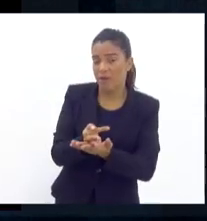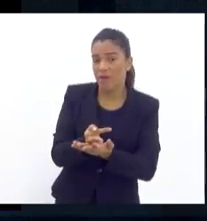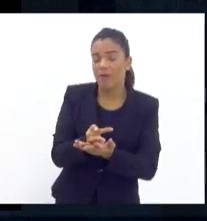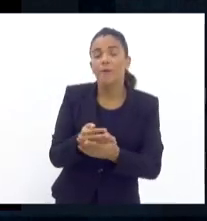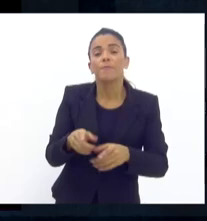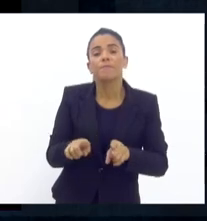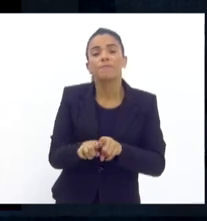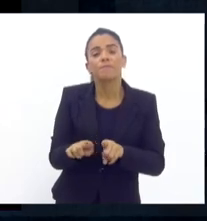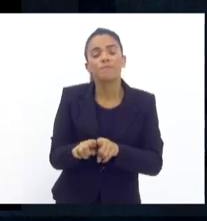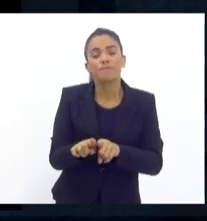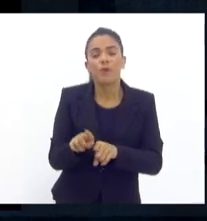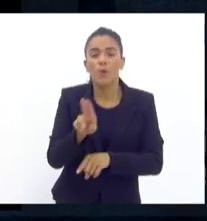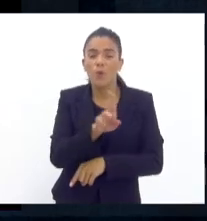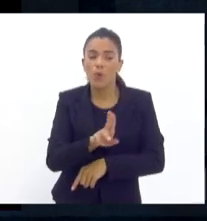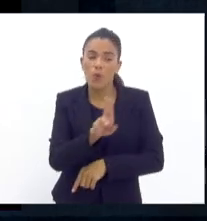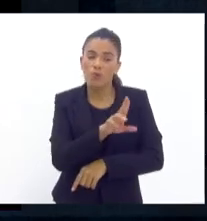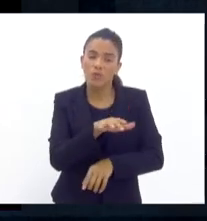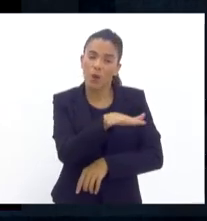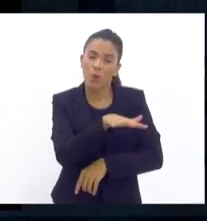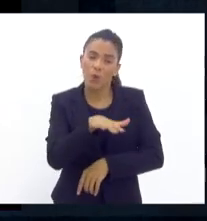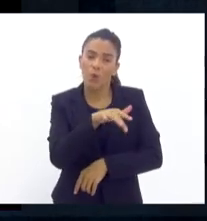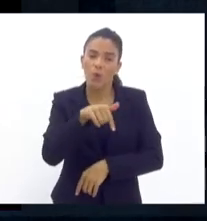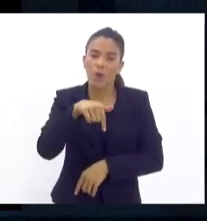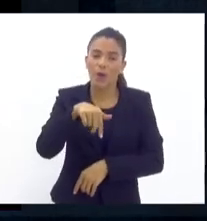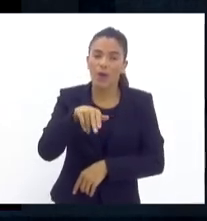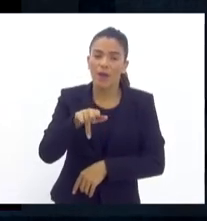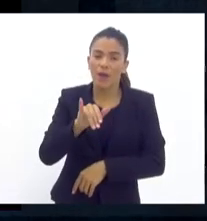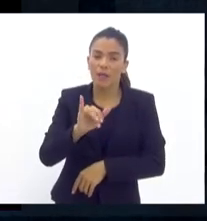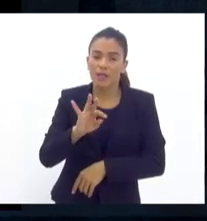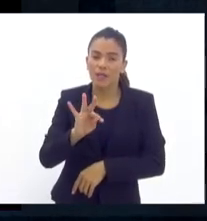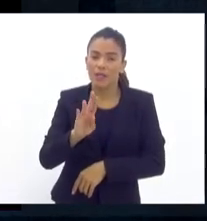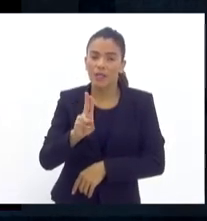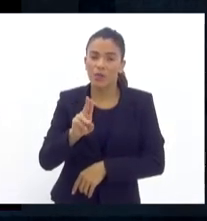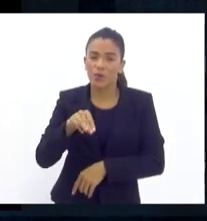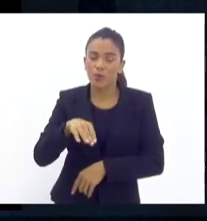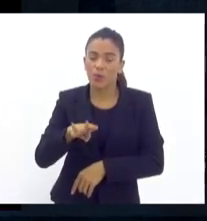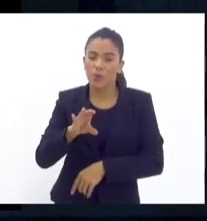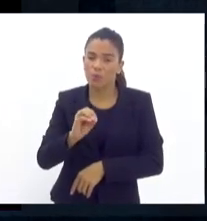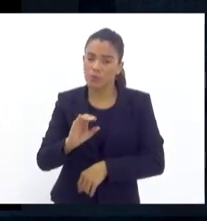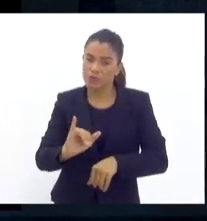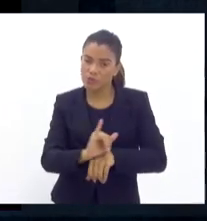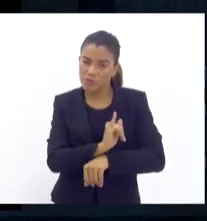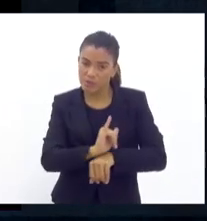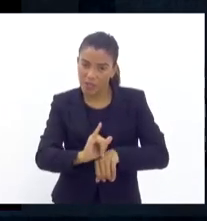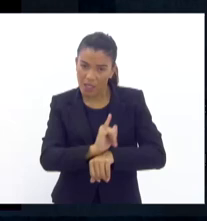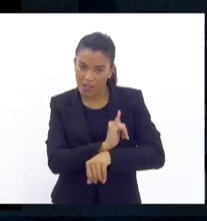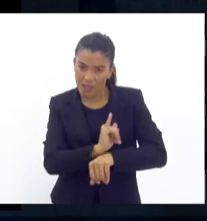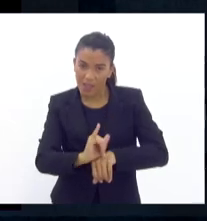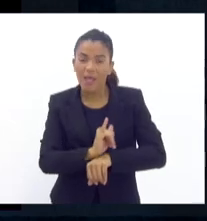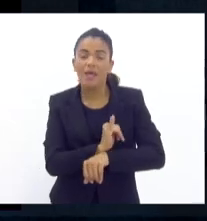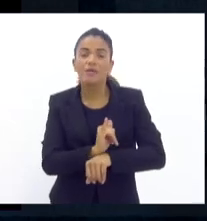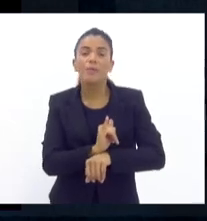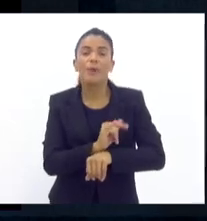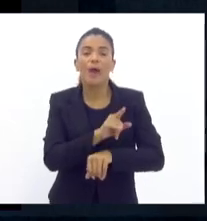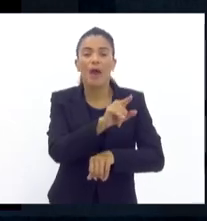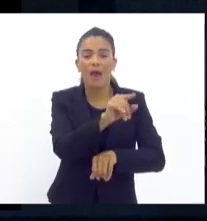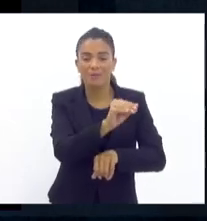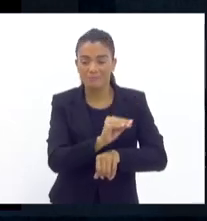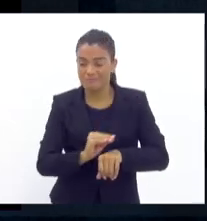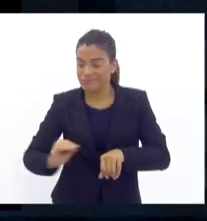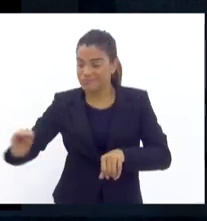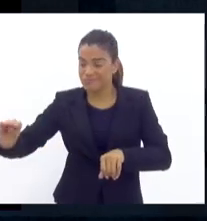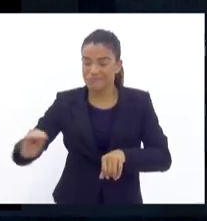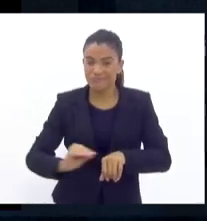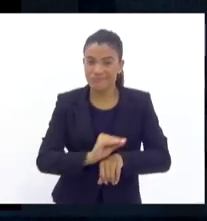usam o quitungo como uma estratégia para entrar e sair na Vila da Penha, em Bras de